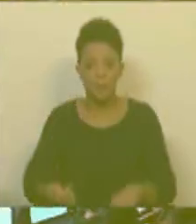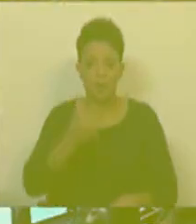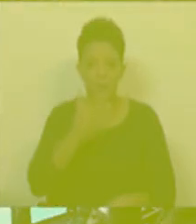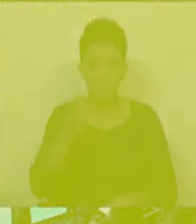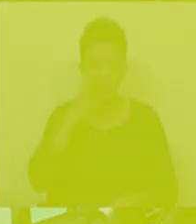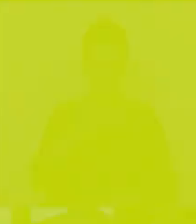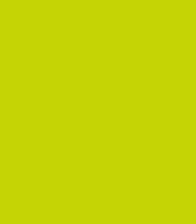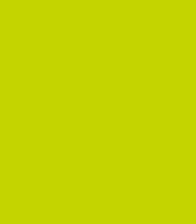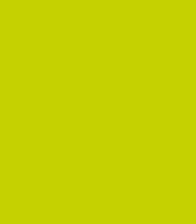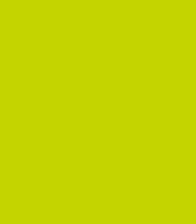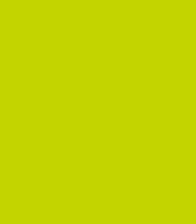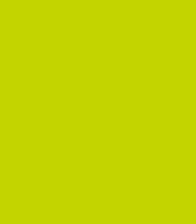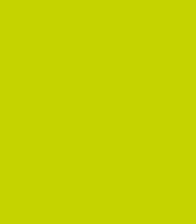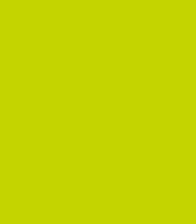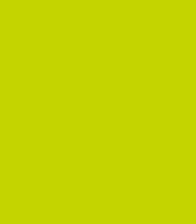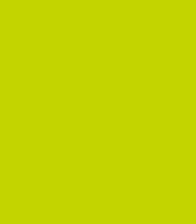Sr. Presidente.